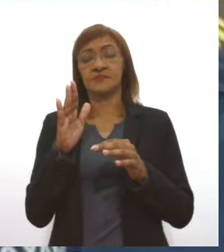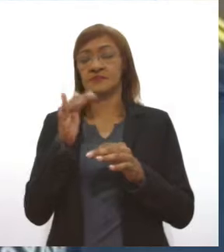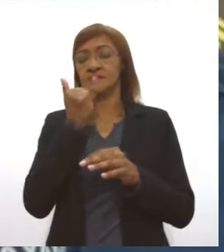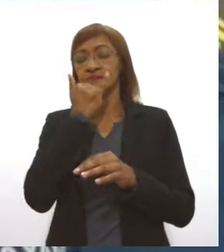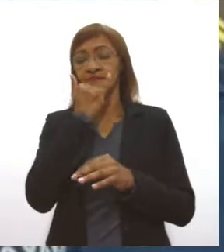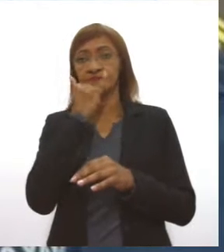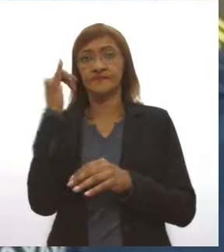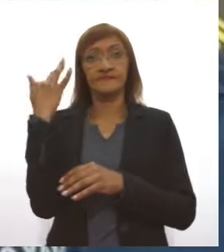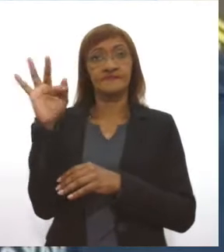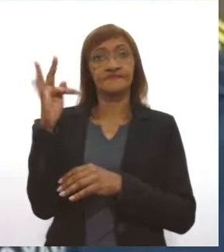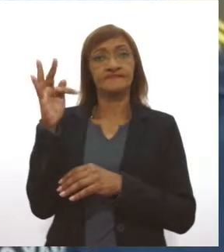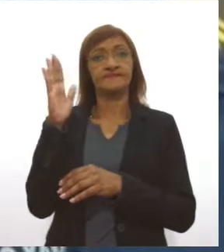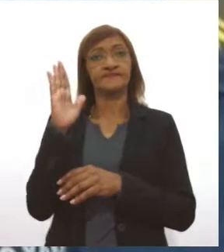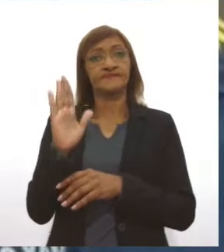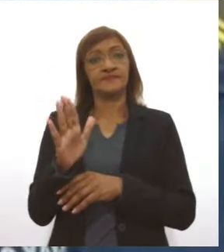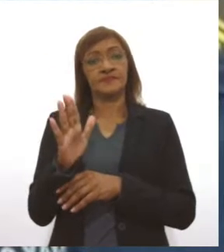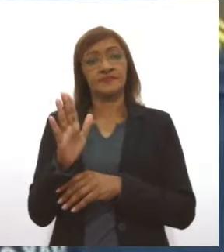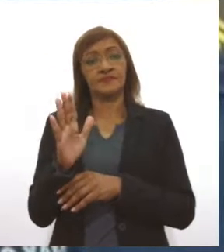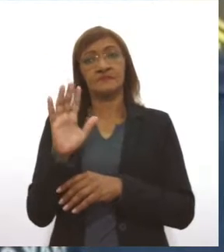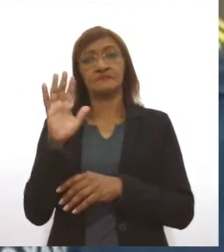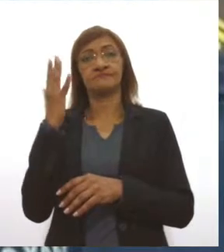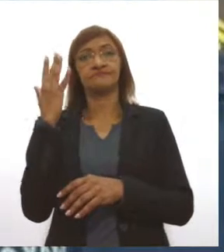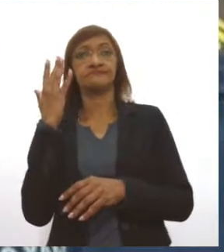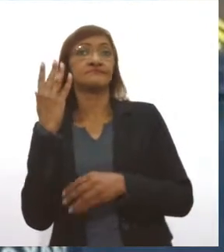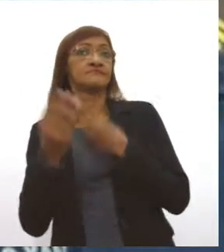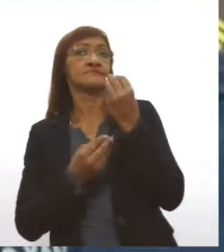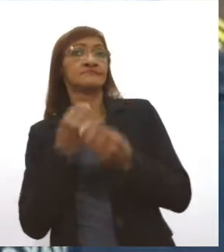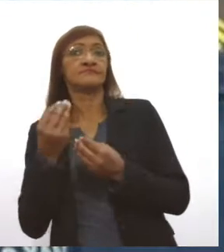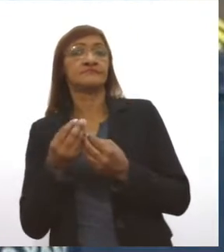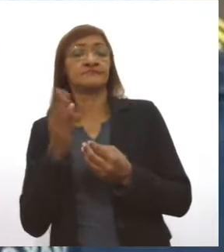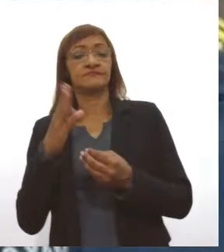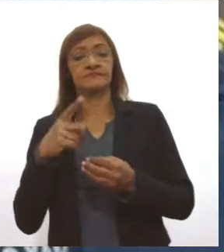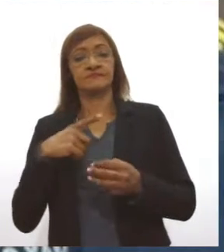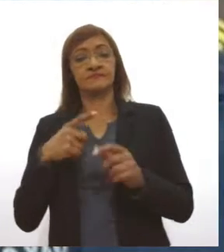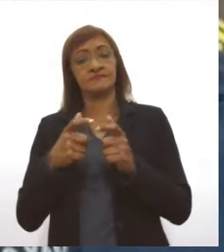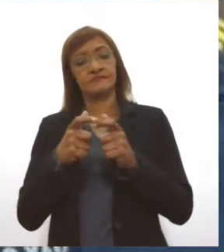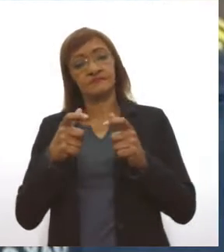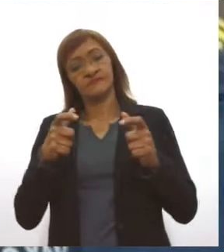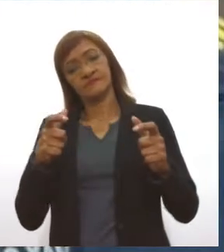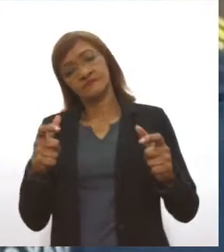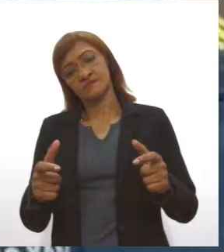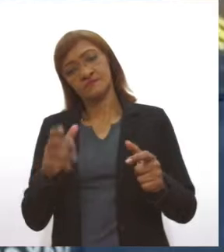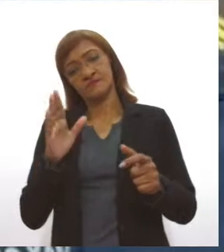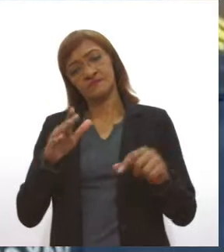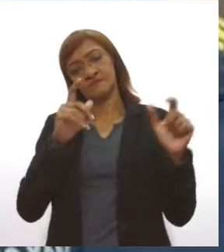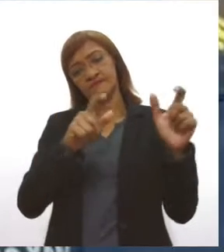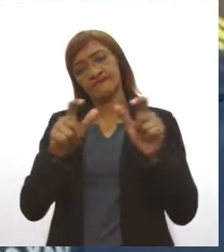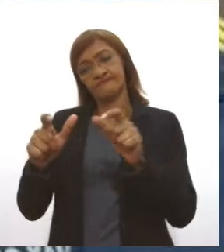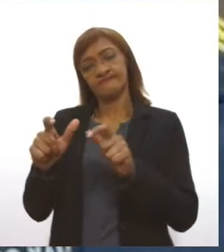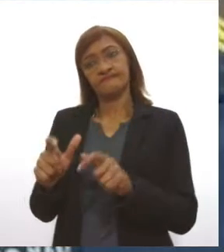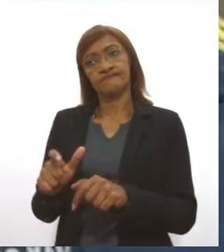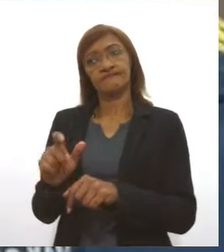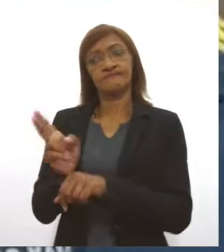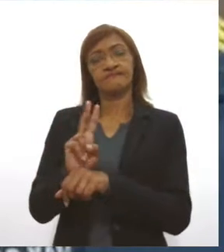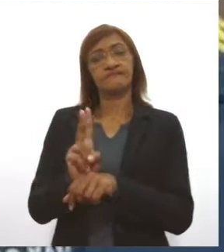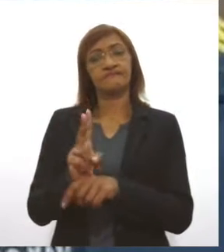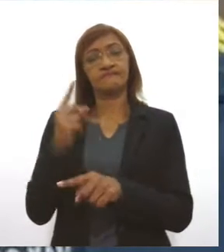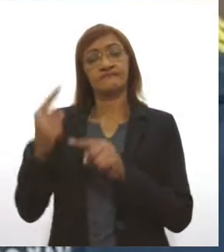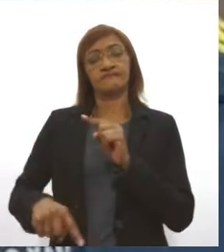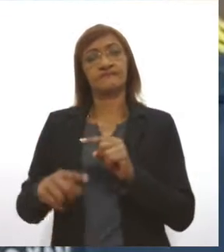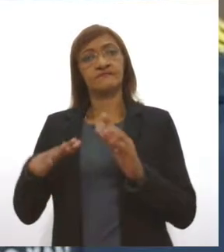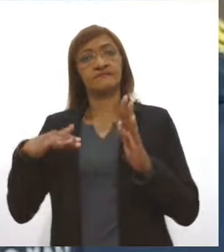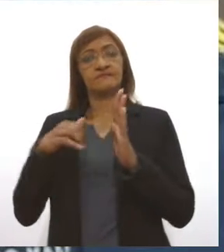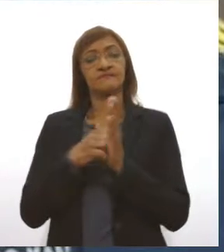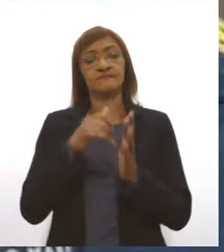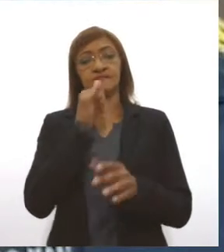tem que intensificar a nossa fiscalização, posicionando o efetivo maior em locais estratégicos para coibir condutas imprudentes, como por exemplo,